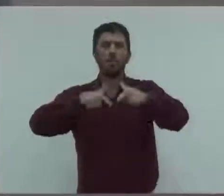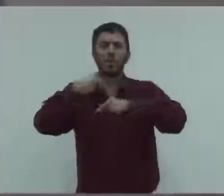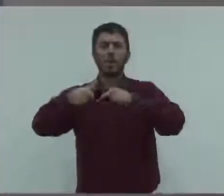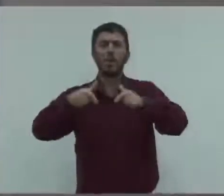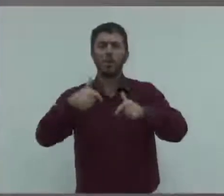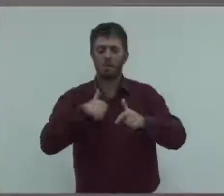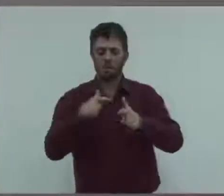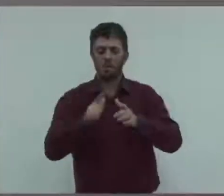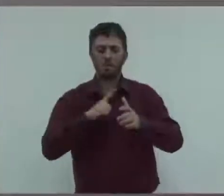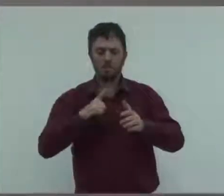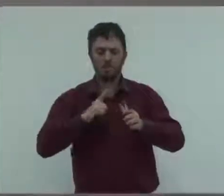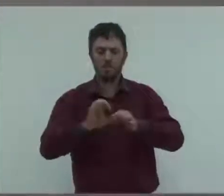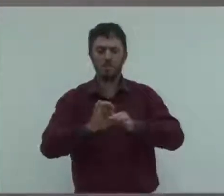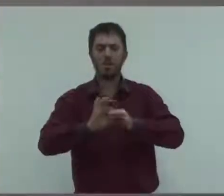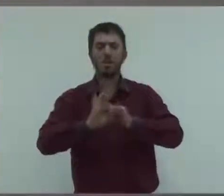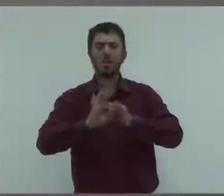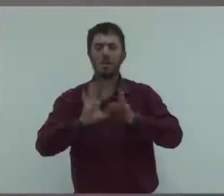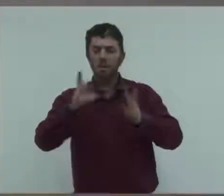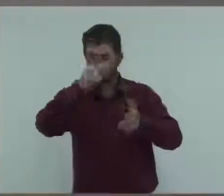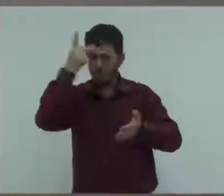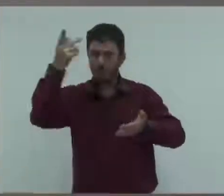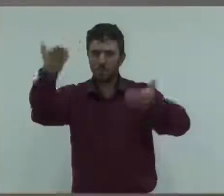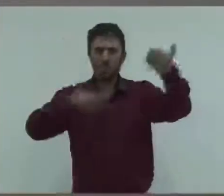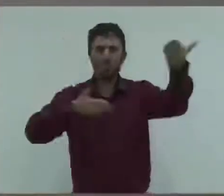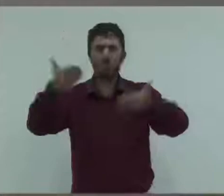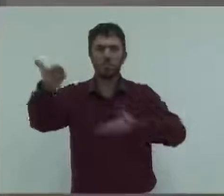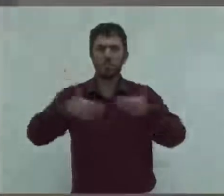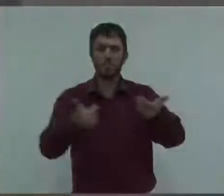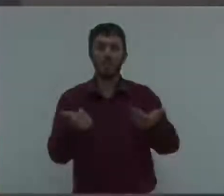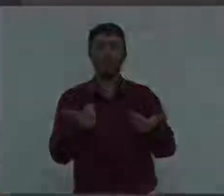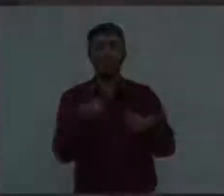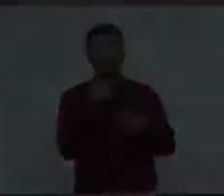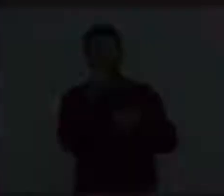como sempre. Por esta noite é só. Muito obrigado e uma boa noite a todos. Obrigado.